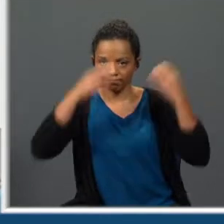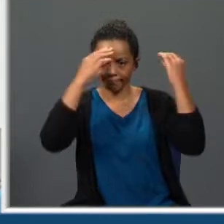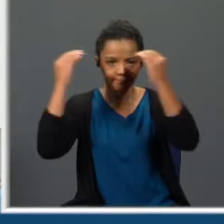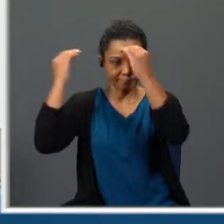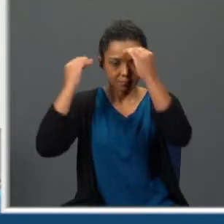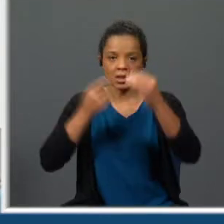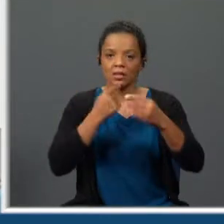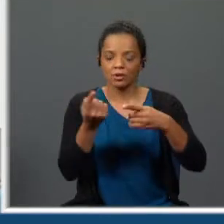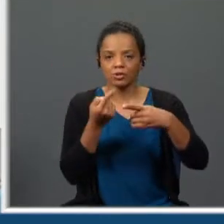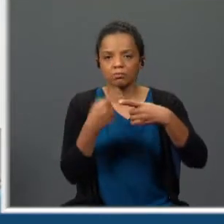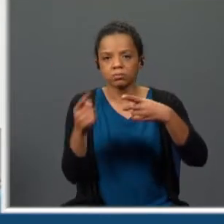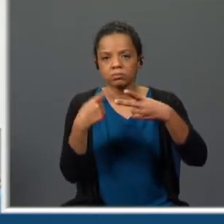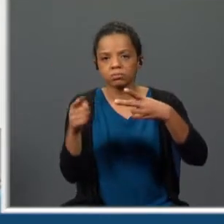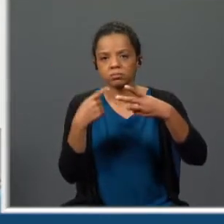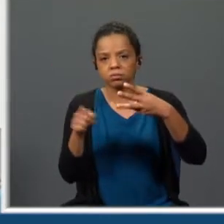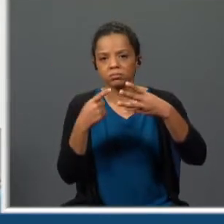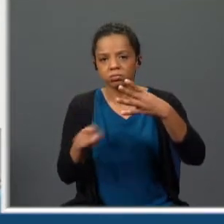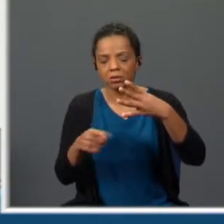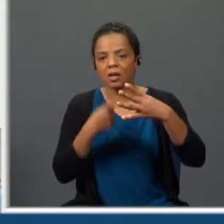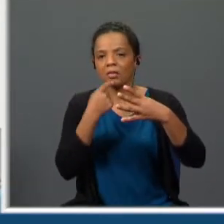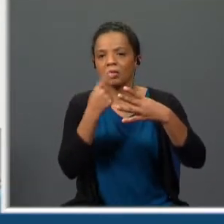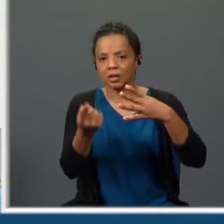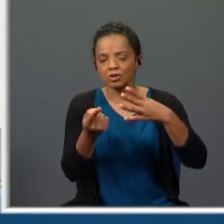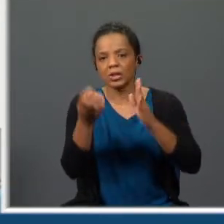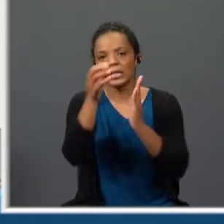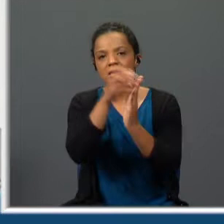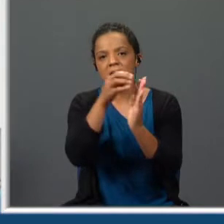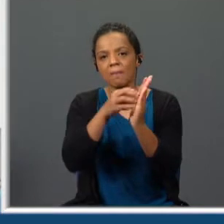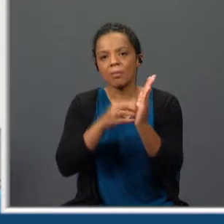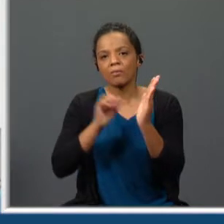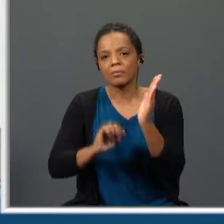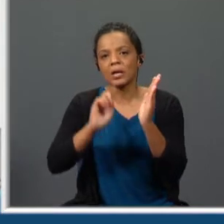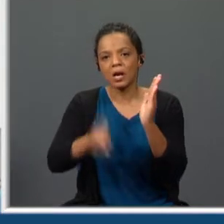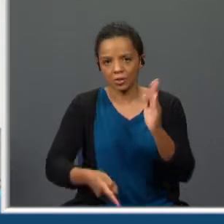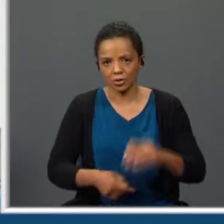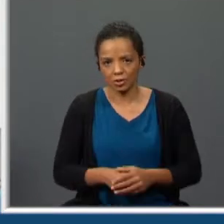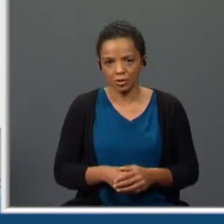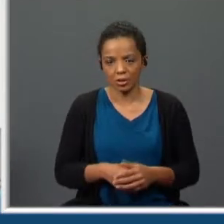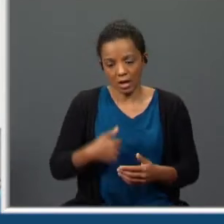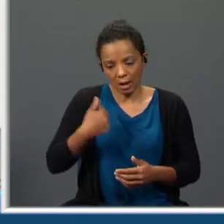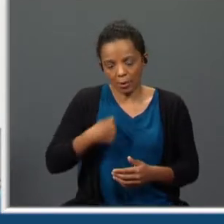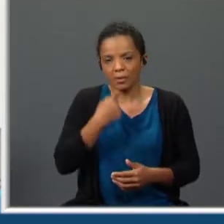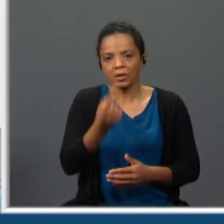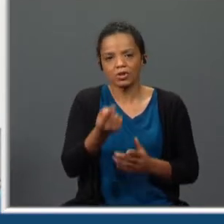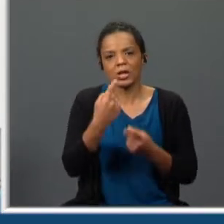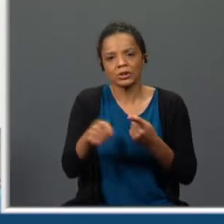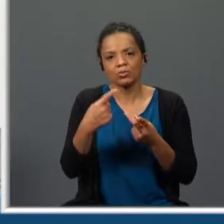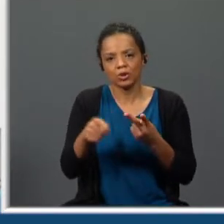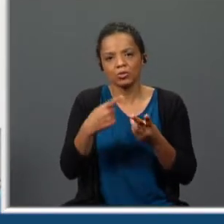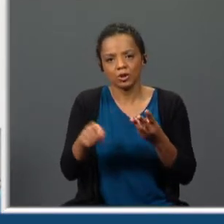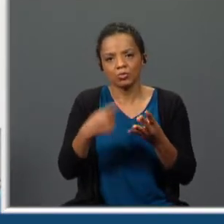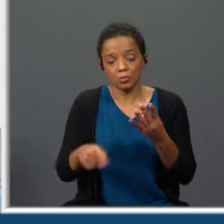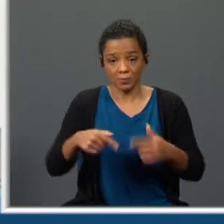que vai enumerar que vai elencar esses símbolos cénicos não é? Eles são descritos por ela e ela